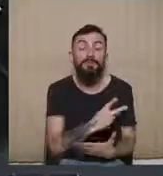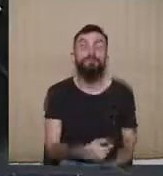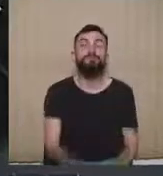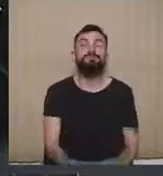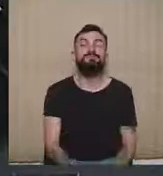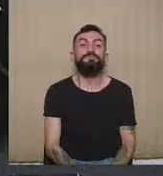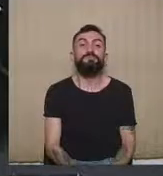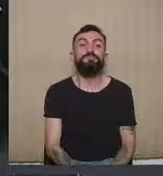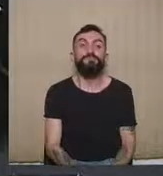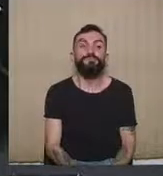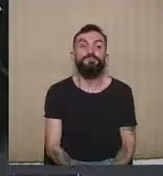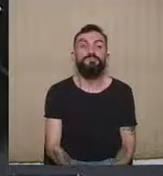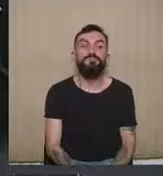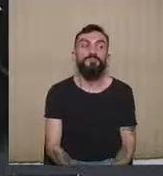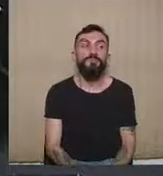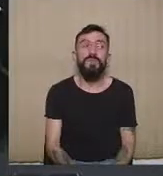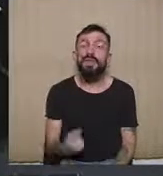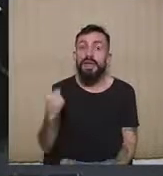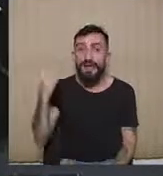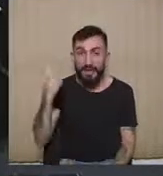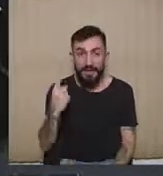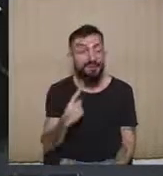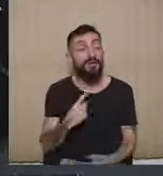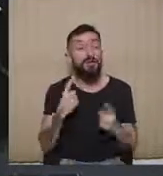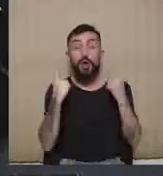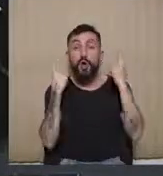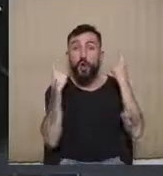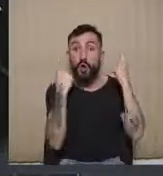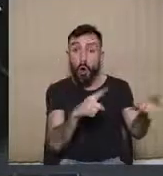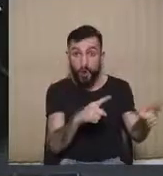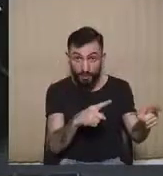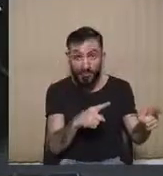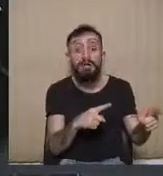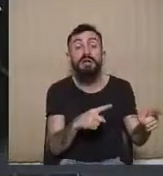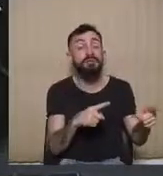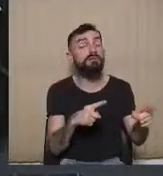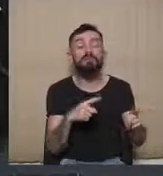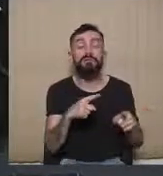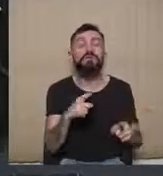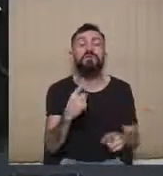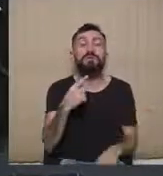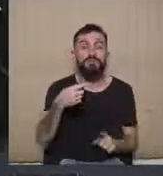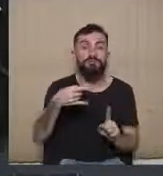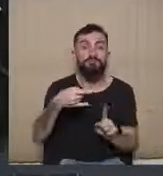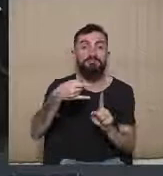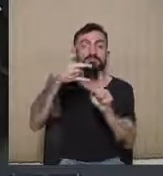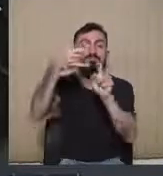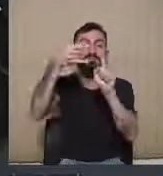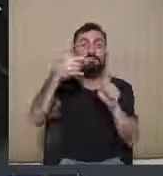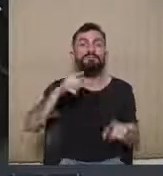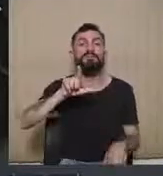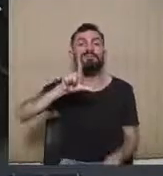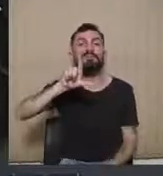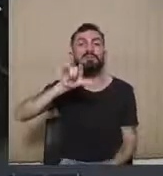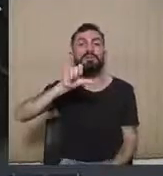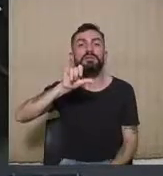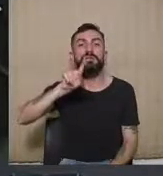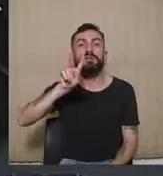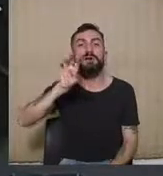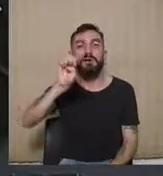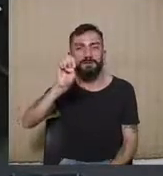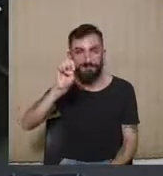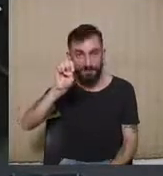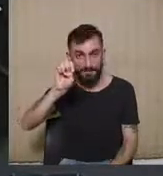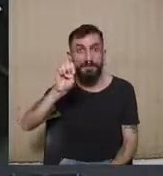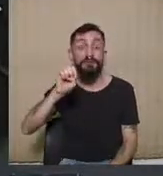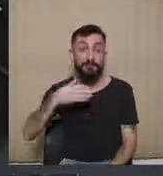foi suficiente para se caçar o mandato. Então, veja, uma live aos 20 minutos antes do fechamento das